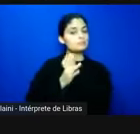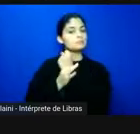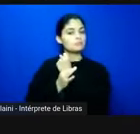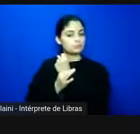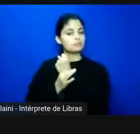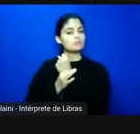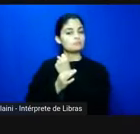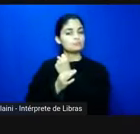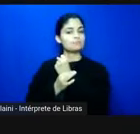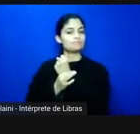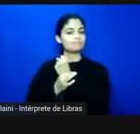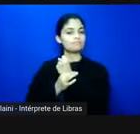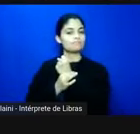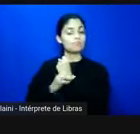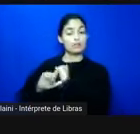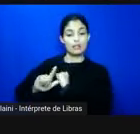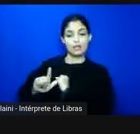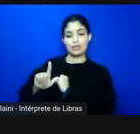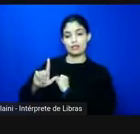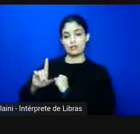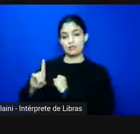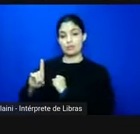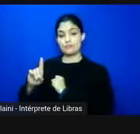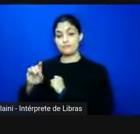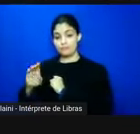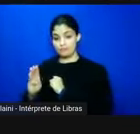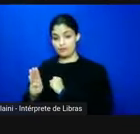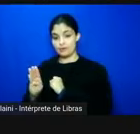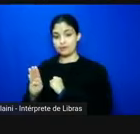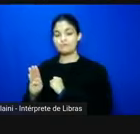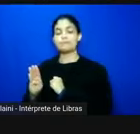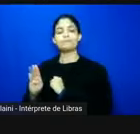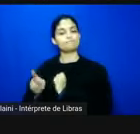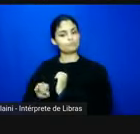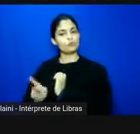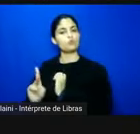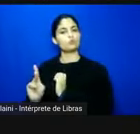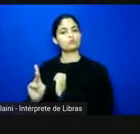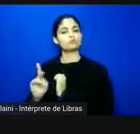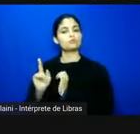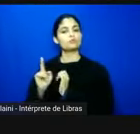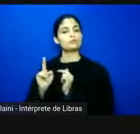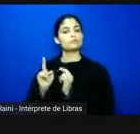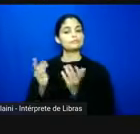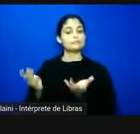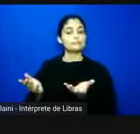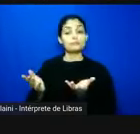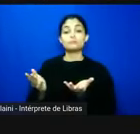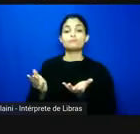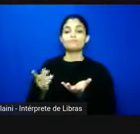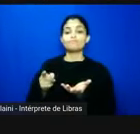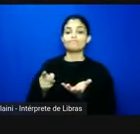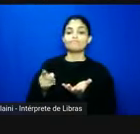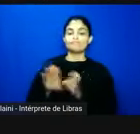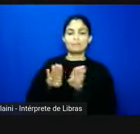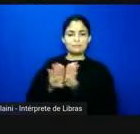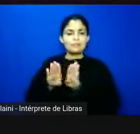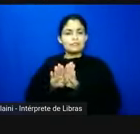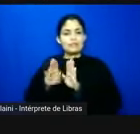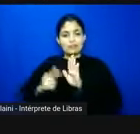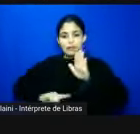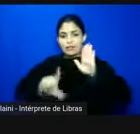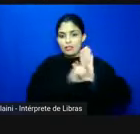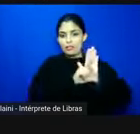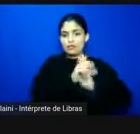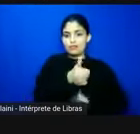pela própria LDB que segue em vigência ou seja como consequência disse a lei 10